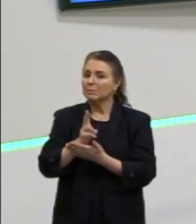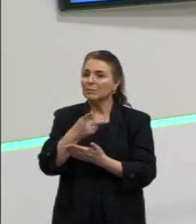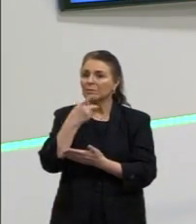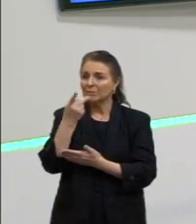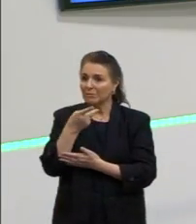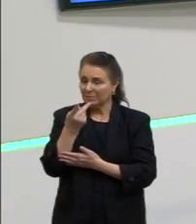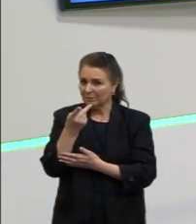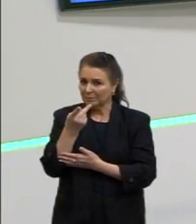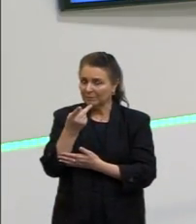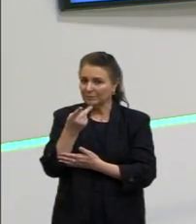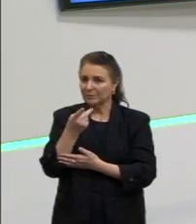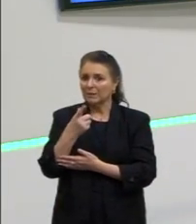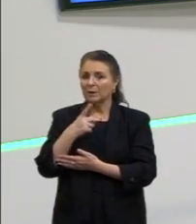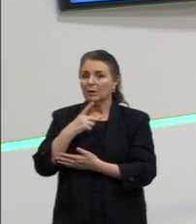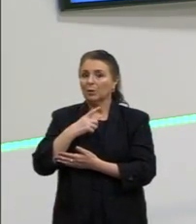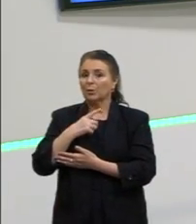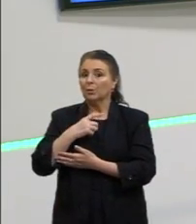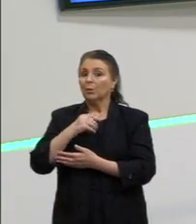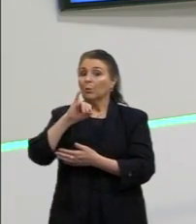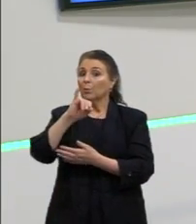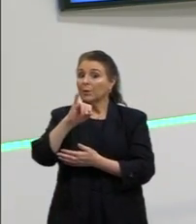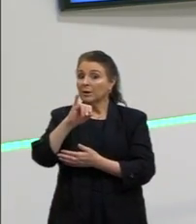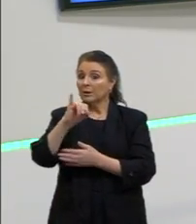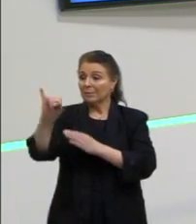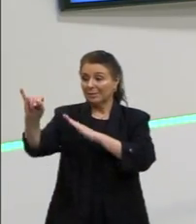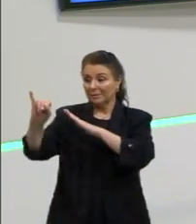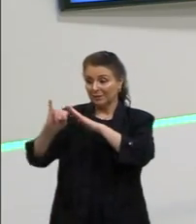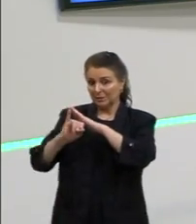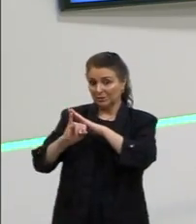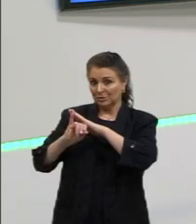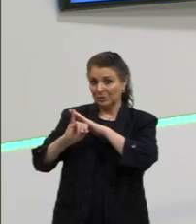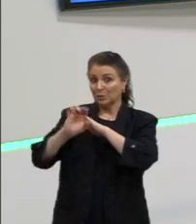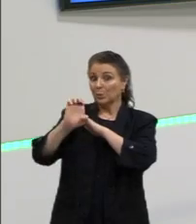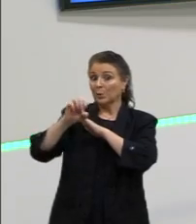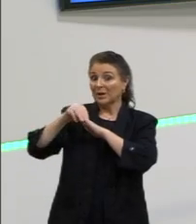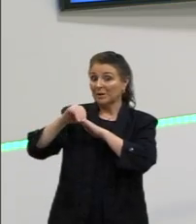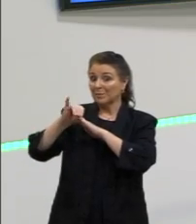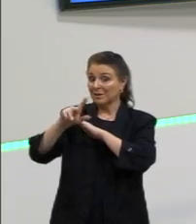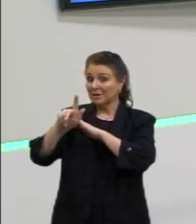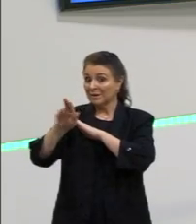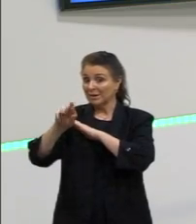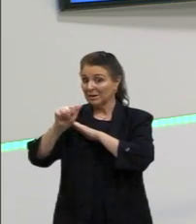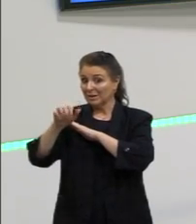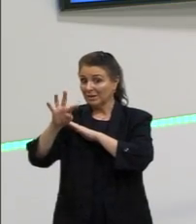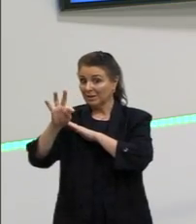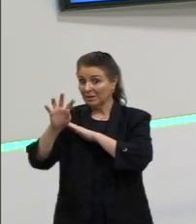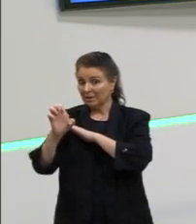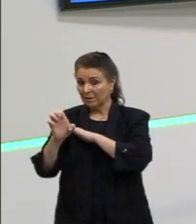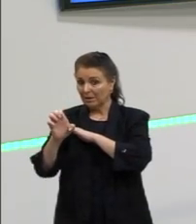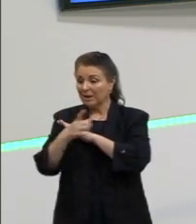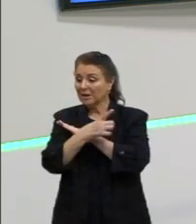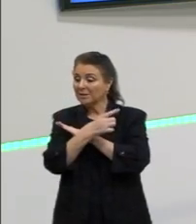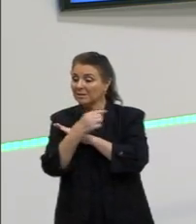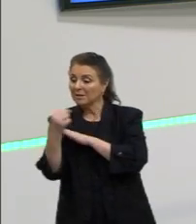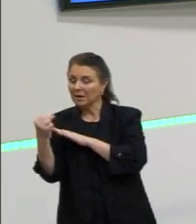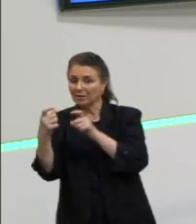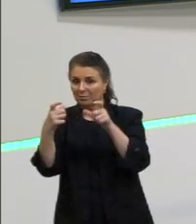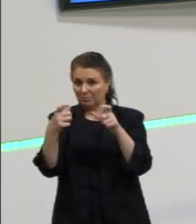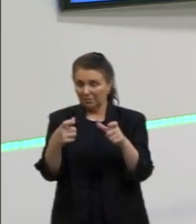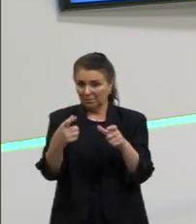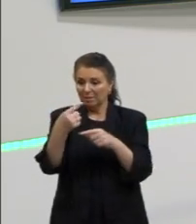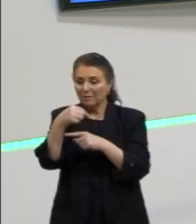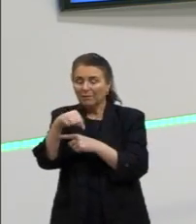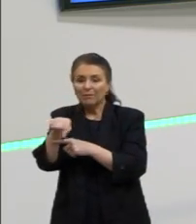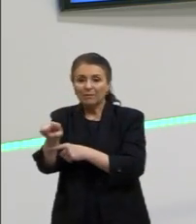colocar o emigrante e o imigrante. O emigrante é aquele que emigra, que sai do local, que vai